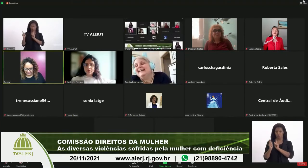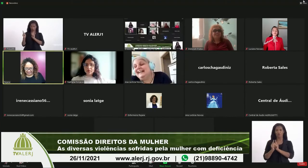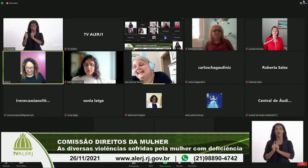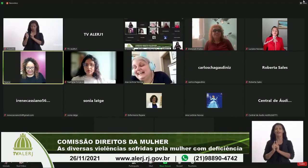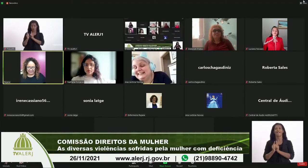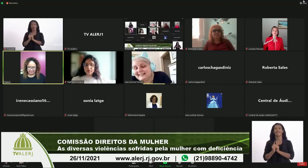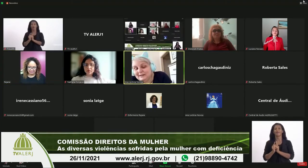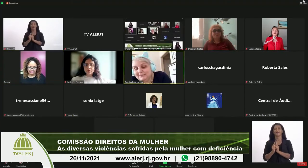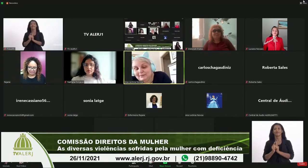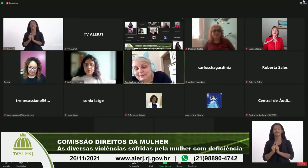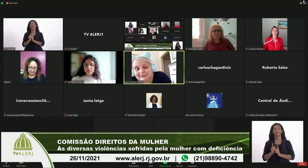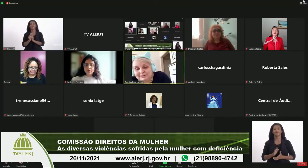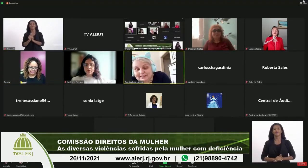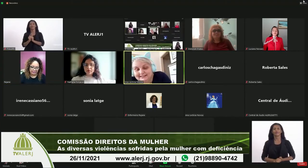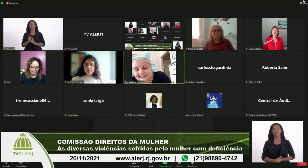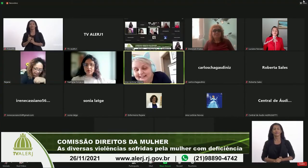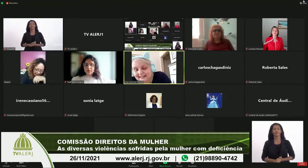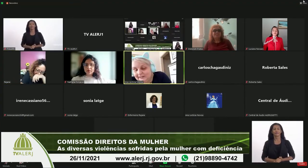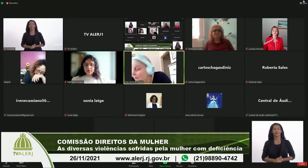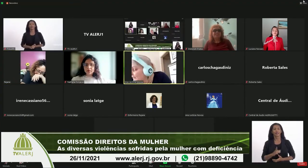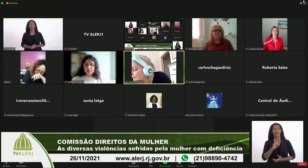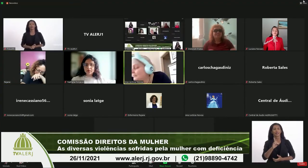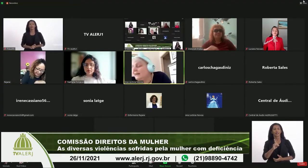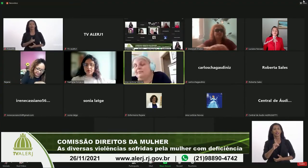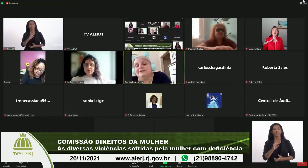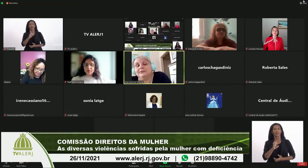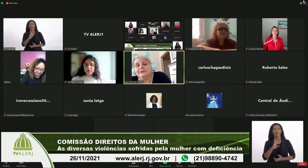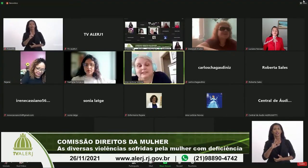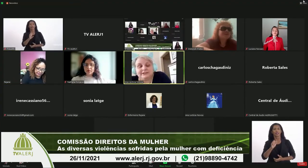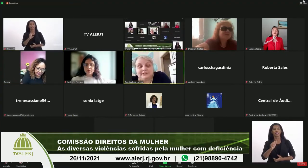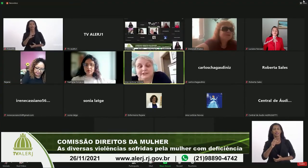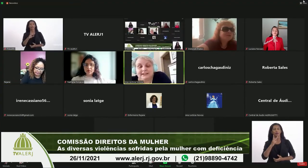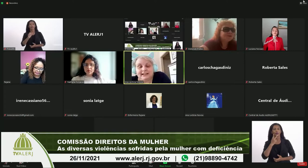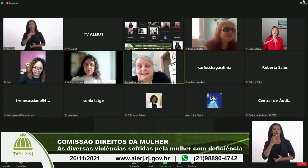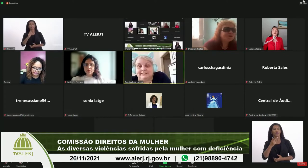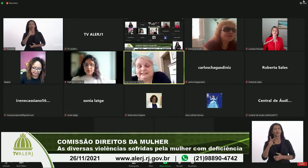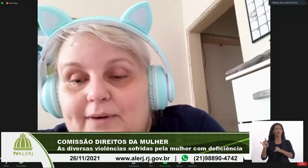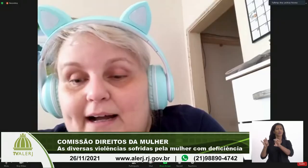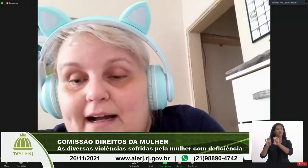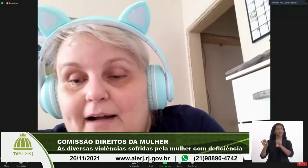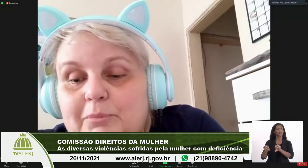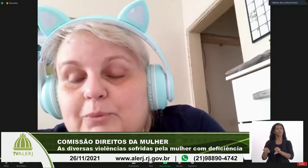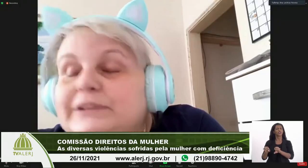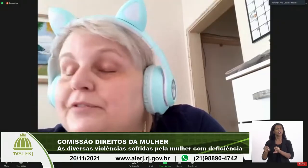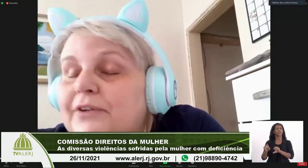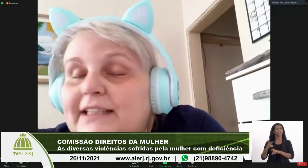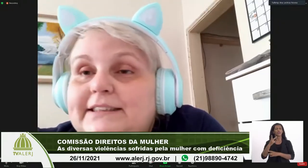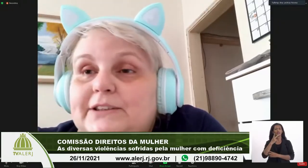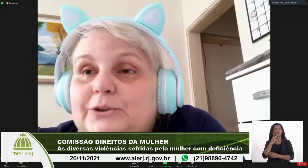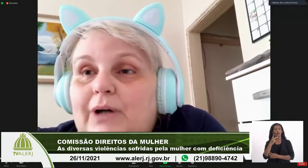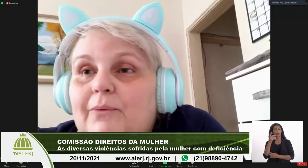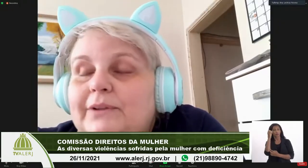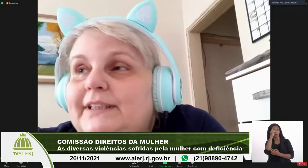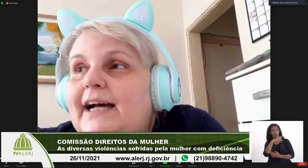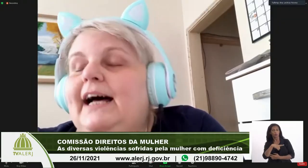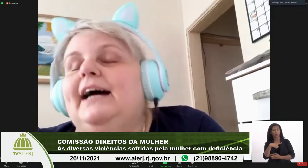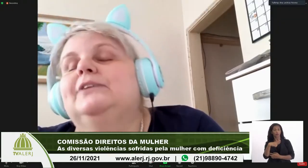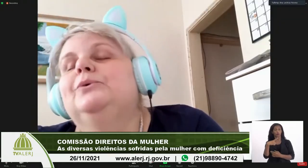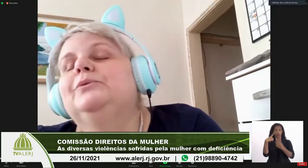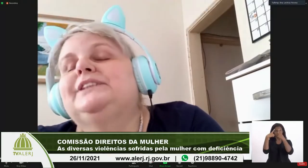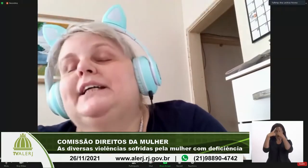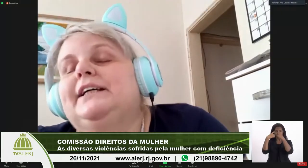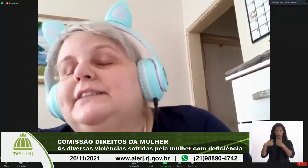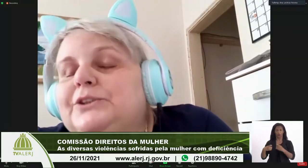é Débora eu queria até eu realmente ia falar mais sobre estatística em relação a abuso e violência sexual contra